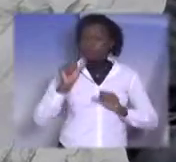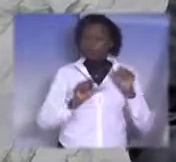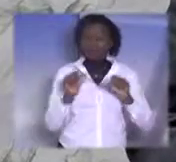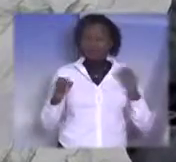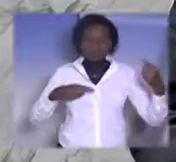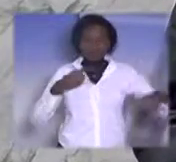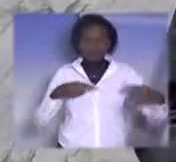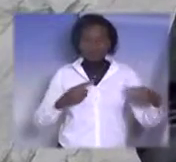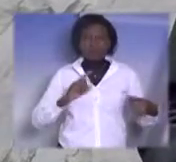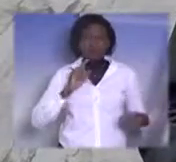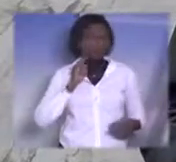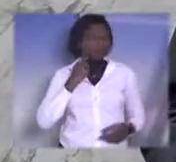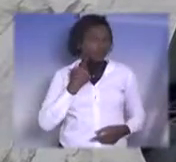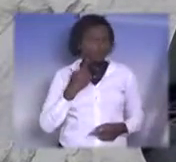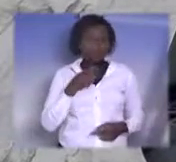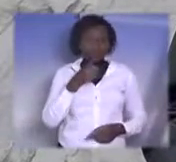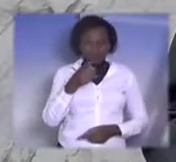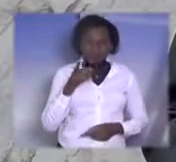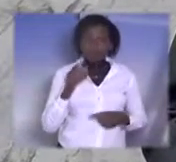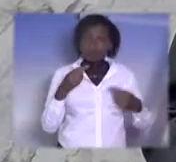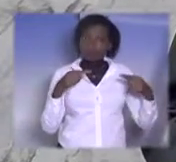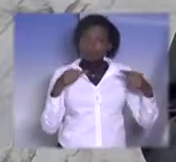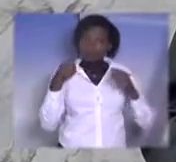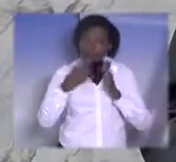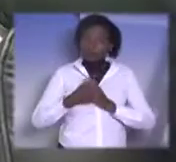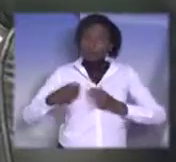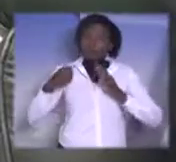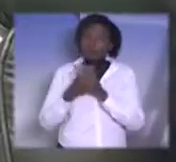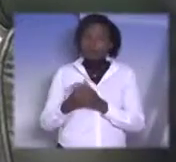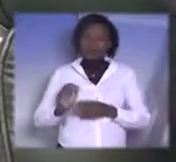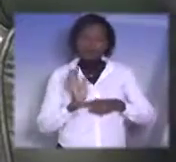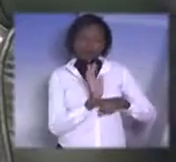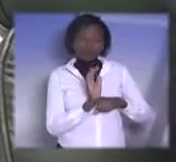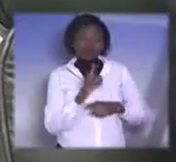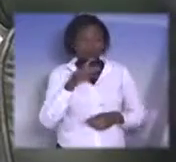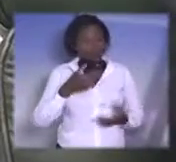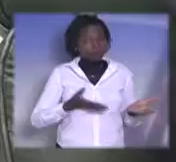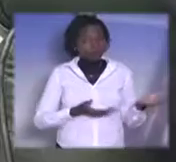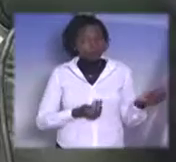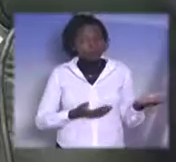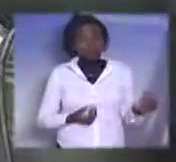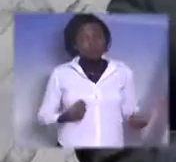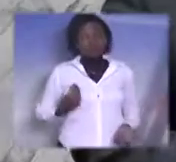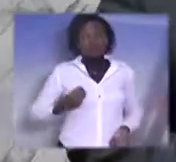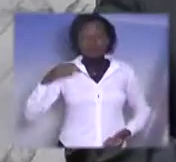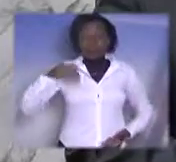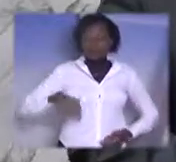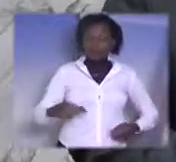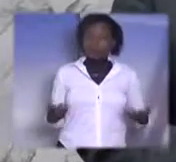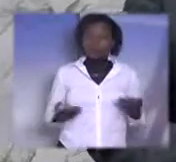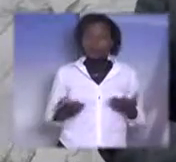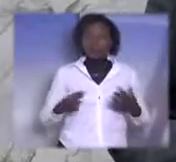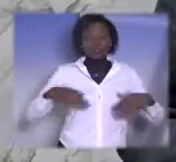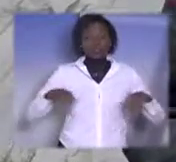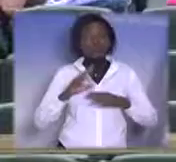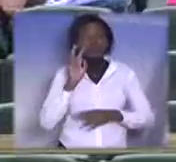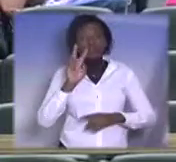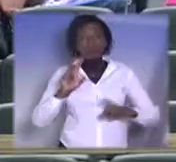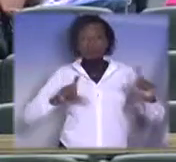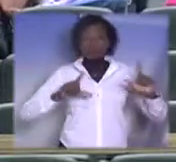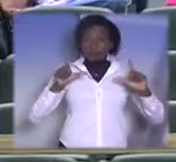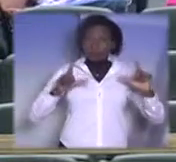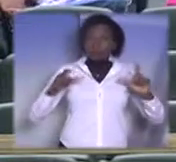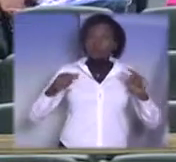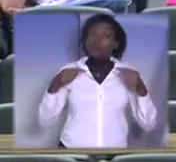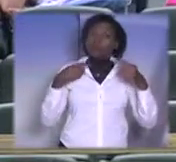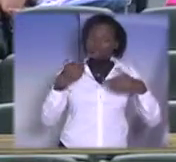tenho certeza, e vocês fazem parte dessa luta, vocês jovens, não só os que estão aqui presentes, mas todos que nos assistem, fazem parte